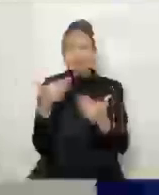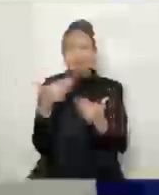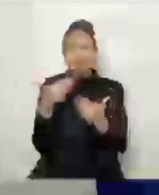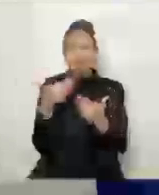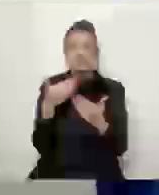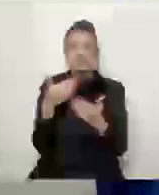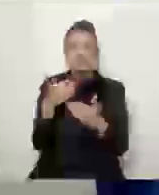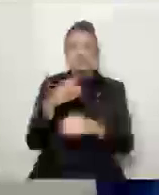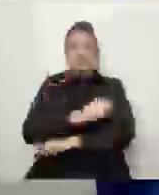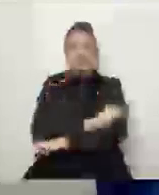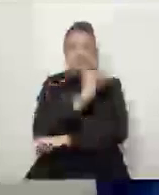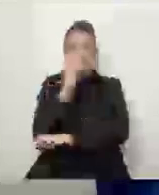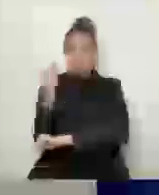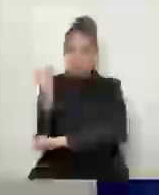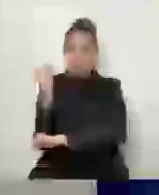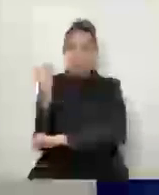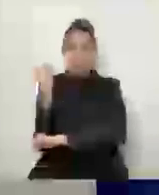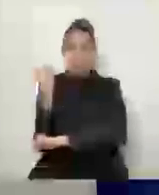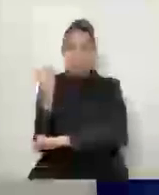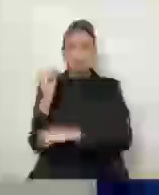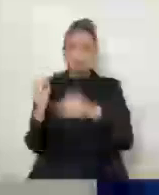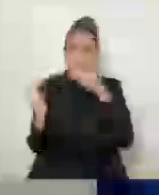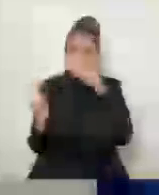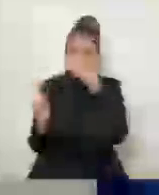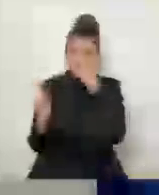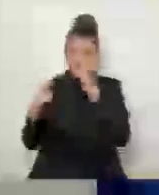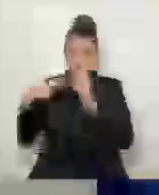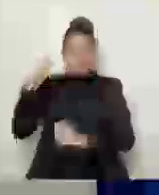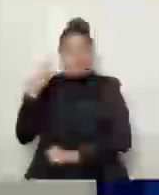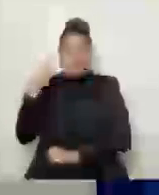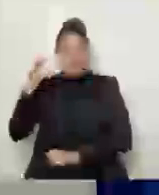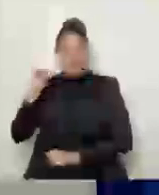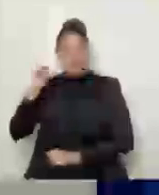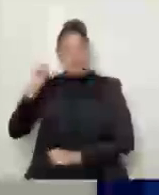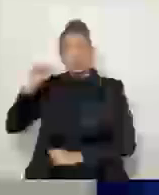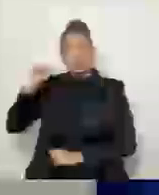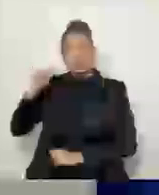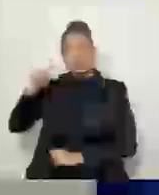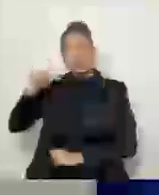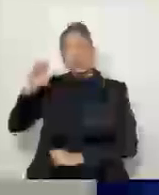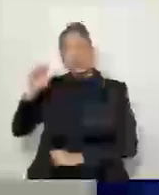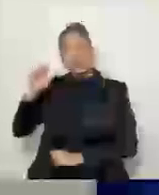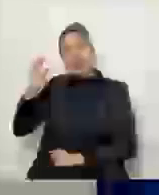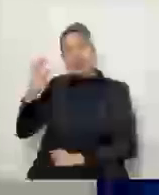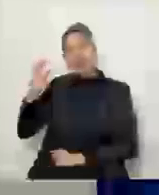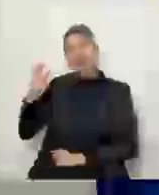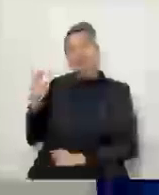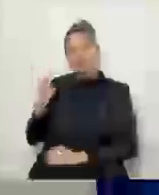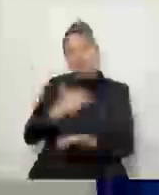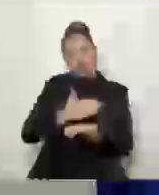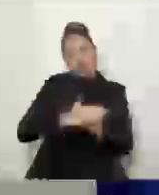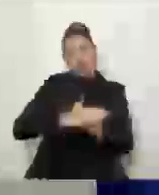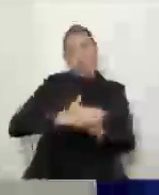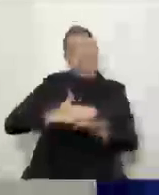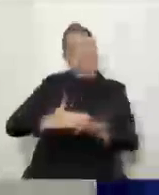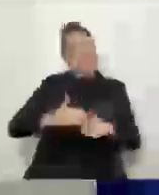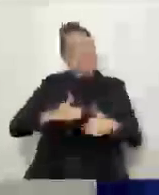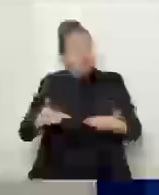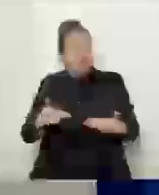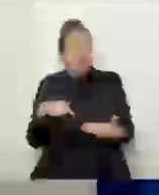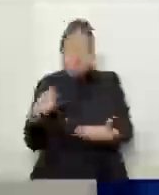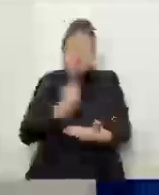nossa ex-vereadora aqui, Salete, né? Então, nós queremos agradecer a todas as pessoas realmente que estiveram ali presentes e,